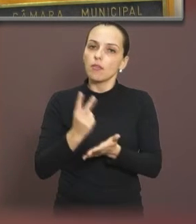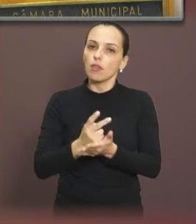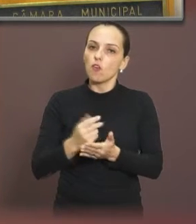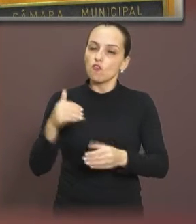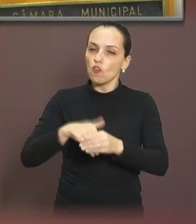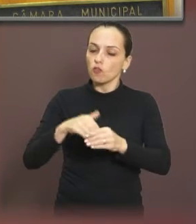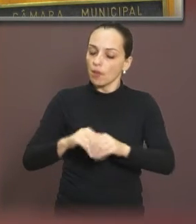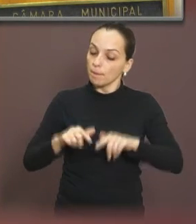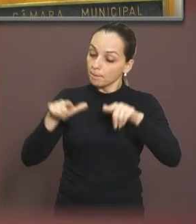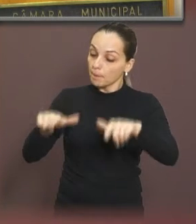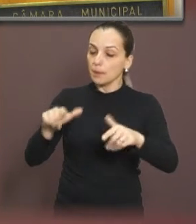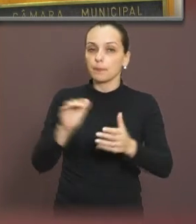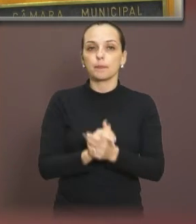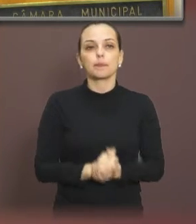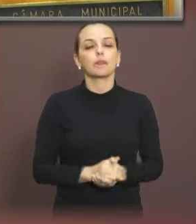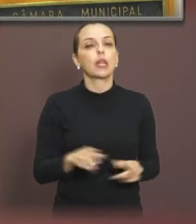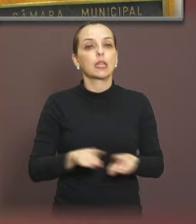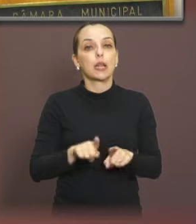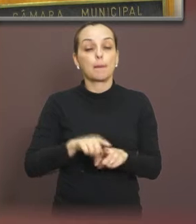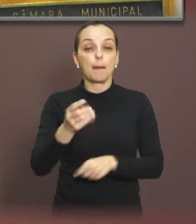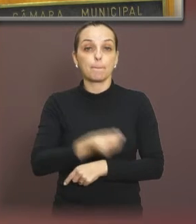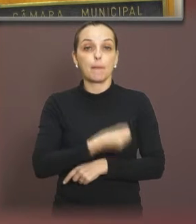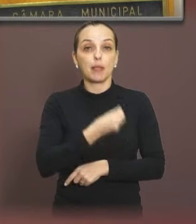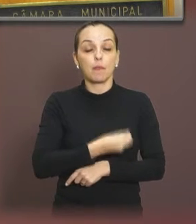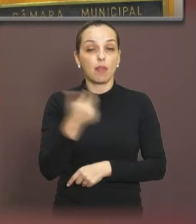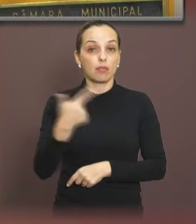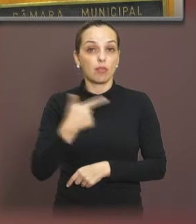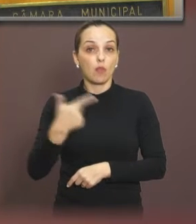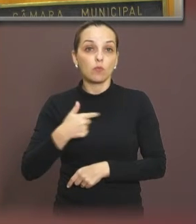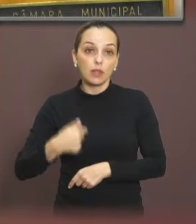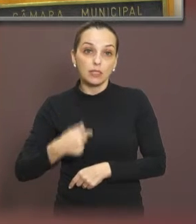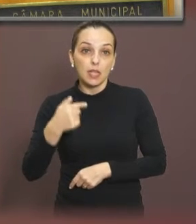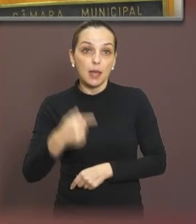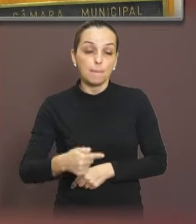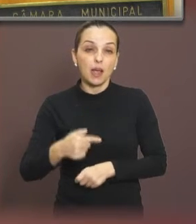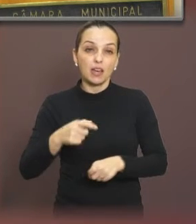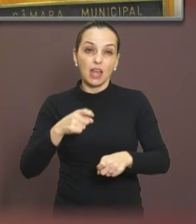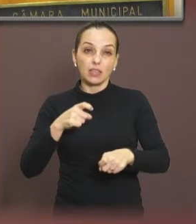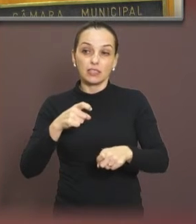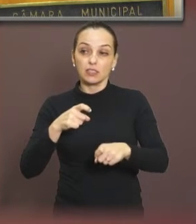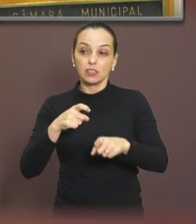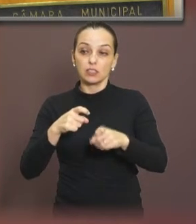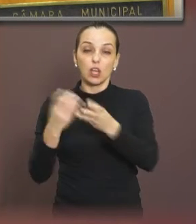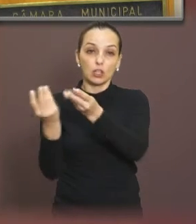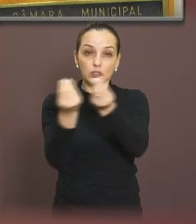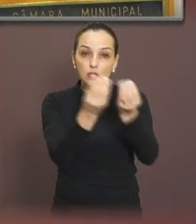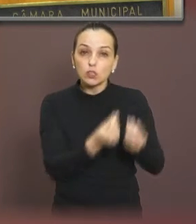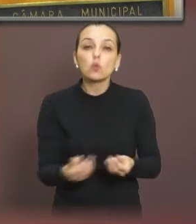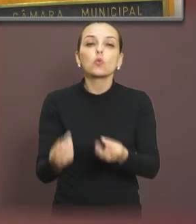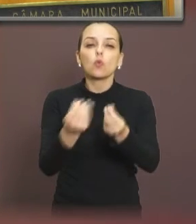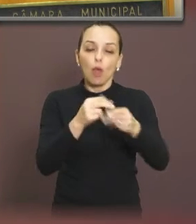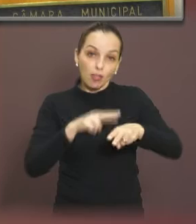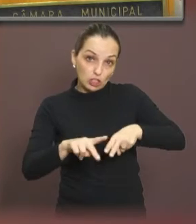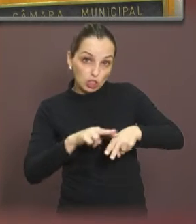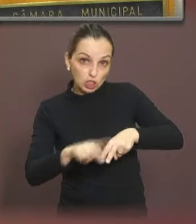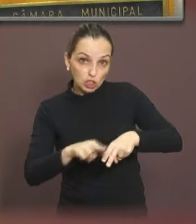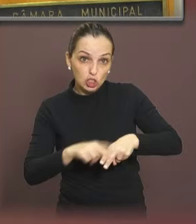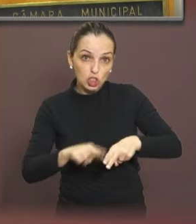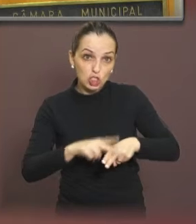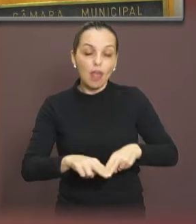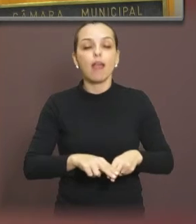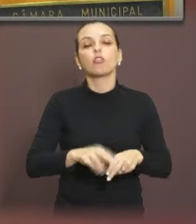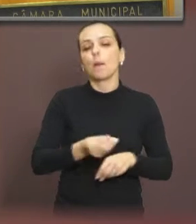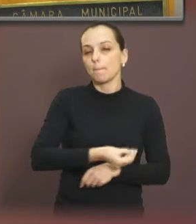Próximo slide, por favor. Também participamos da segunda semana de sexualidade e gênero, Luana Barbosa dos Reis, na Unesp. Fomos convidadas,